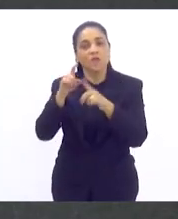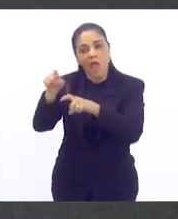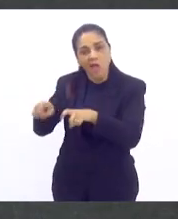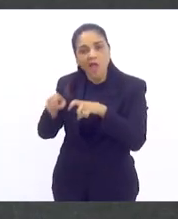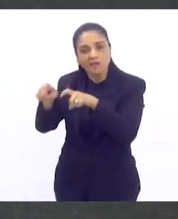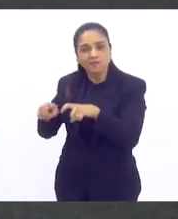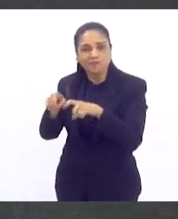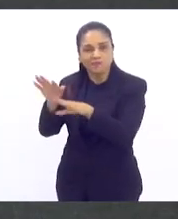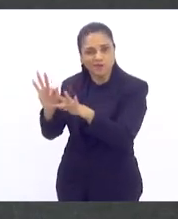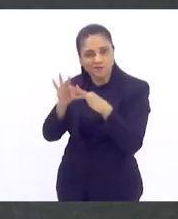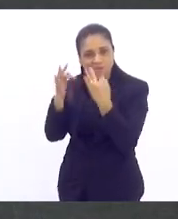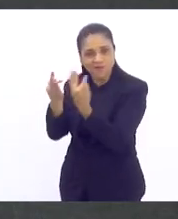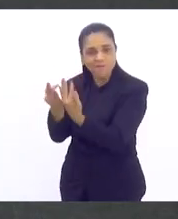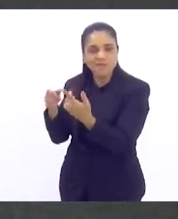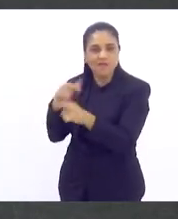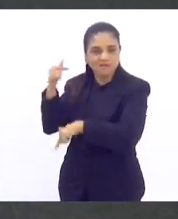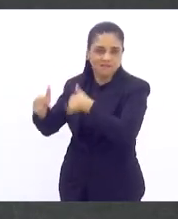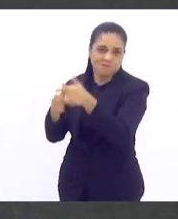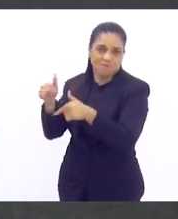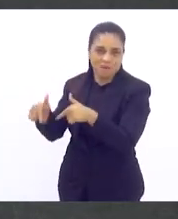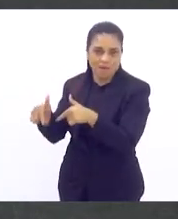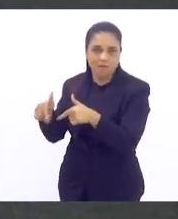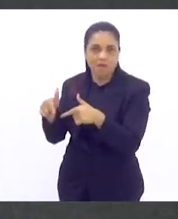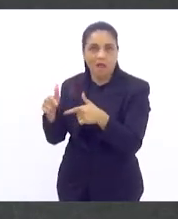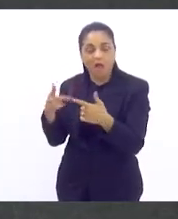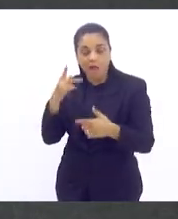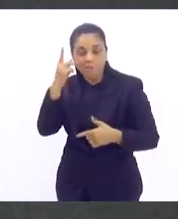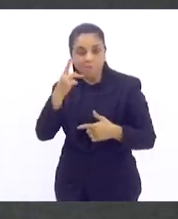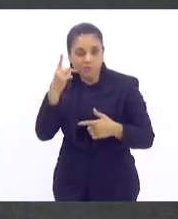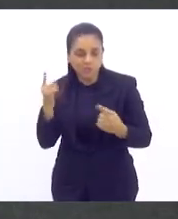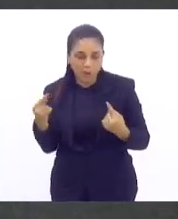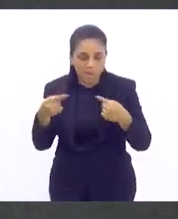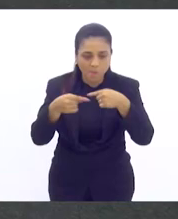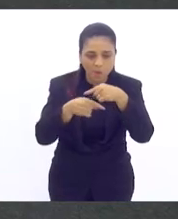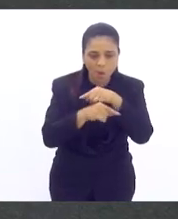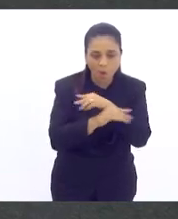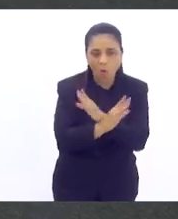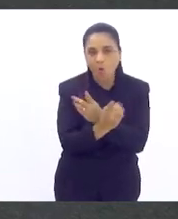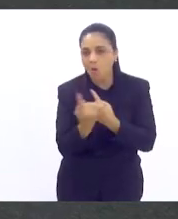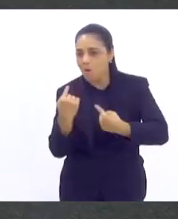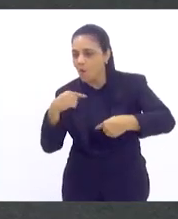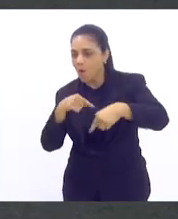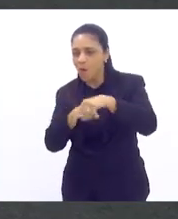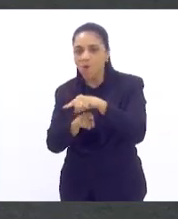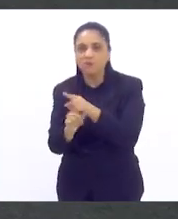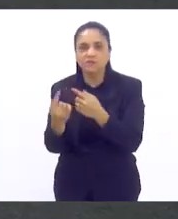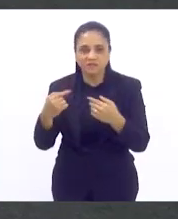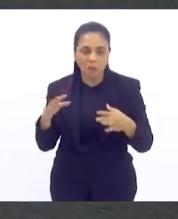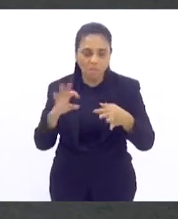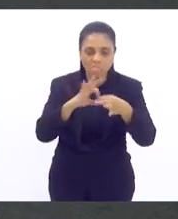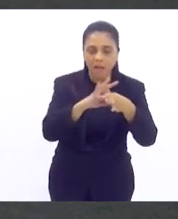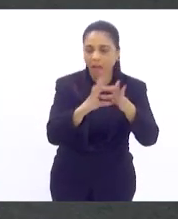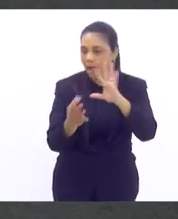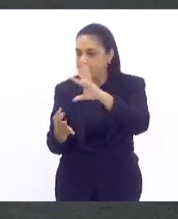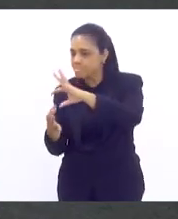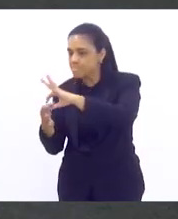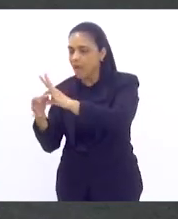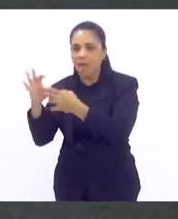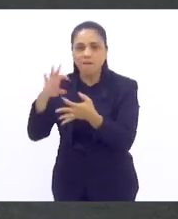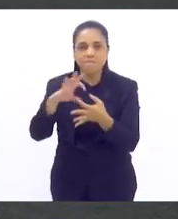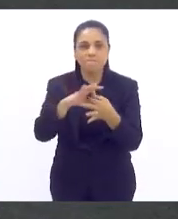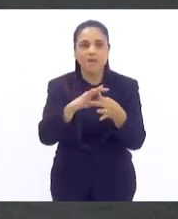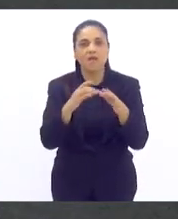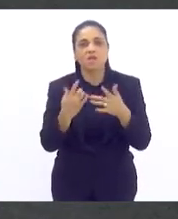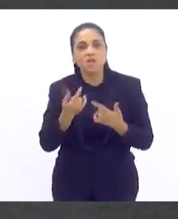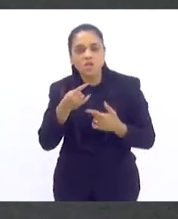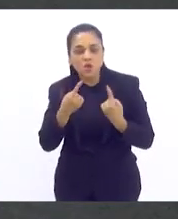cruzando as várias políticas da agricultura, da alimentação, do combate à fome, e do combate aos